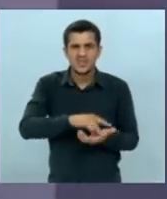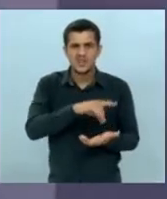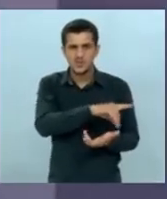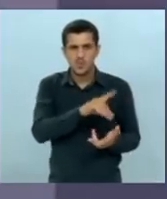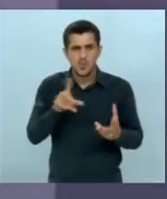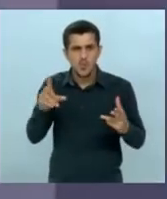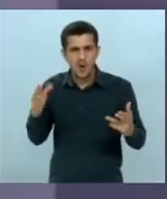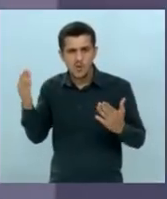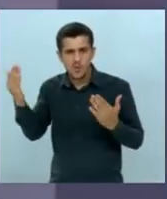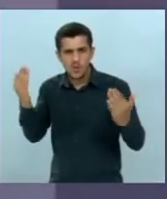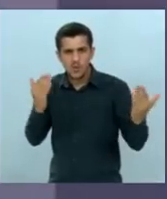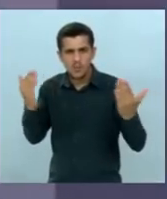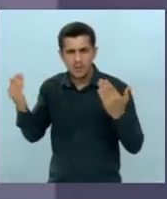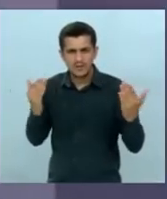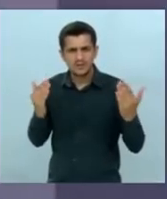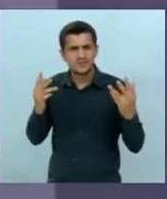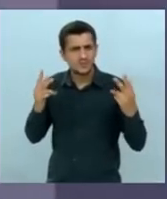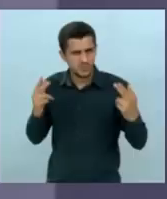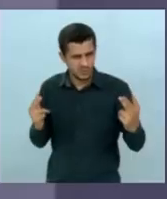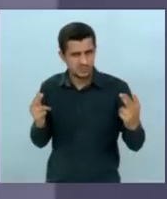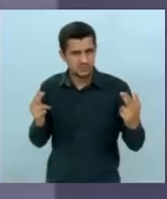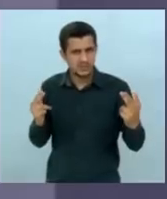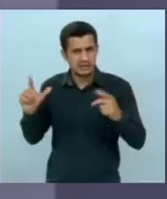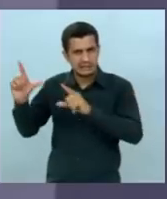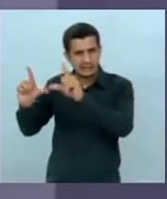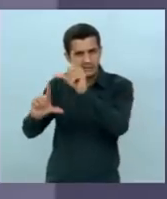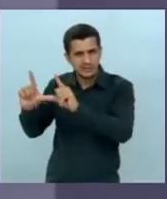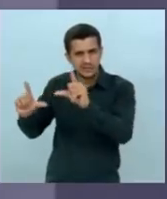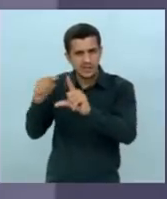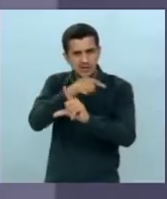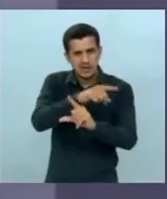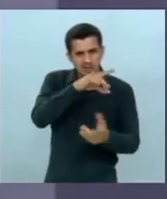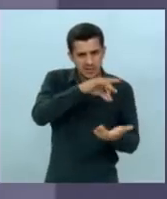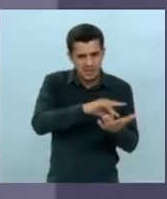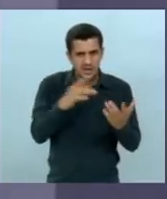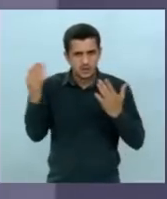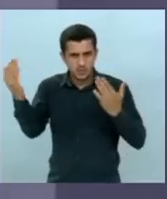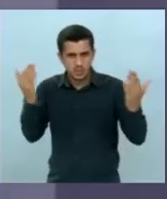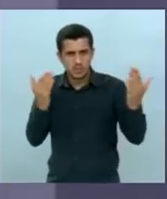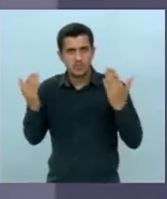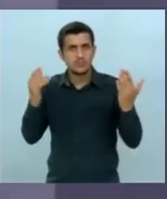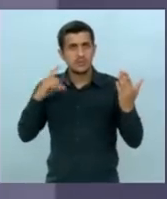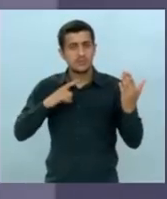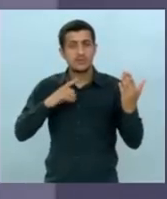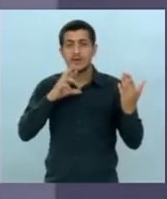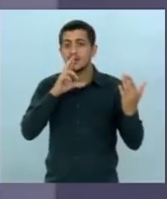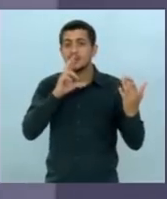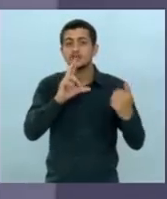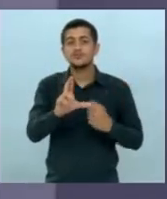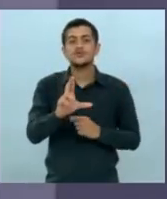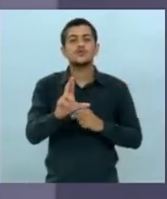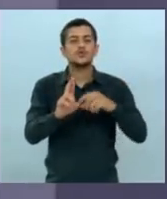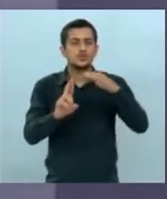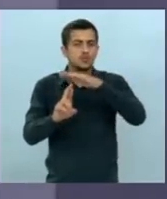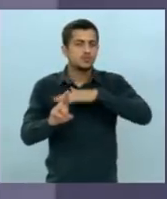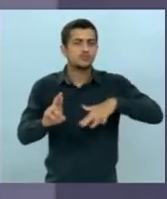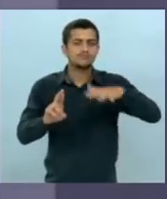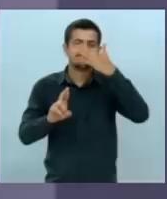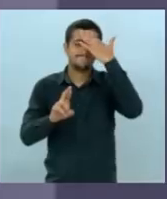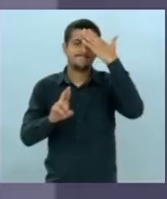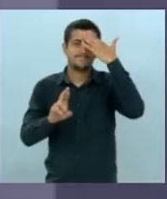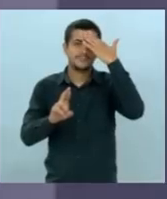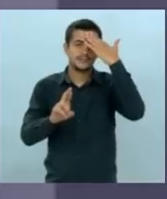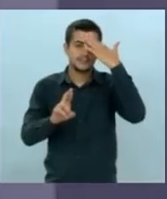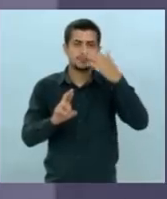efetivamente você mostra na televisão se é aquilo é realidade e a resposta todos nós sabemos